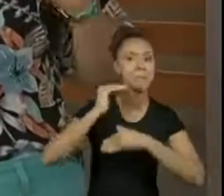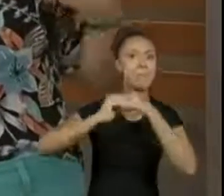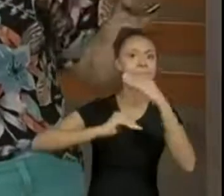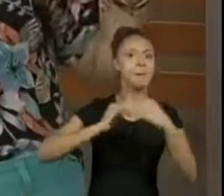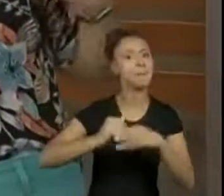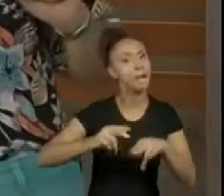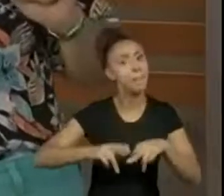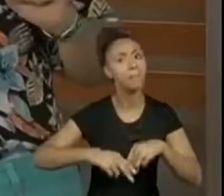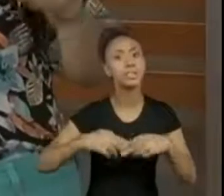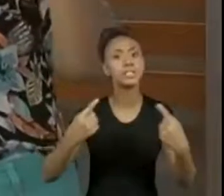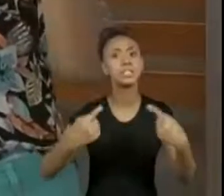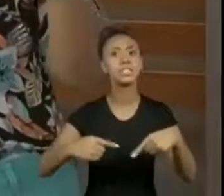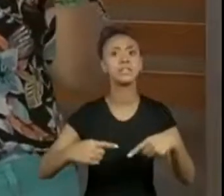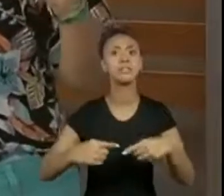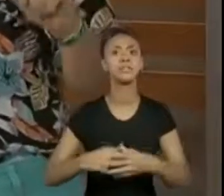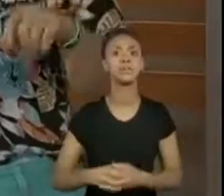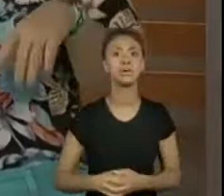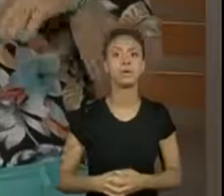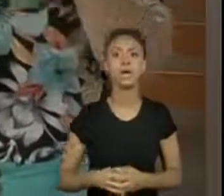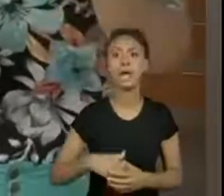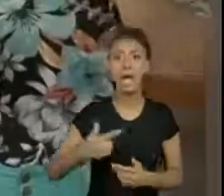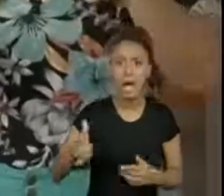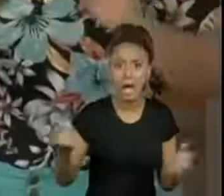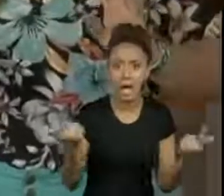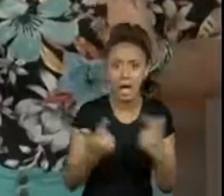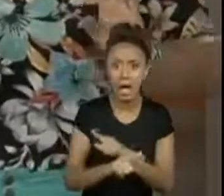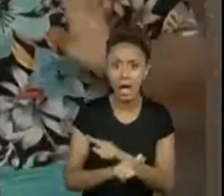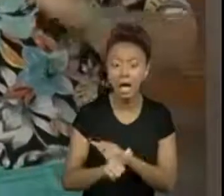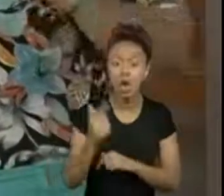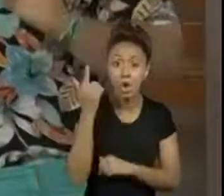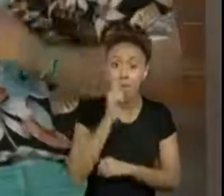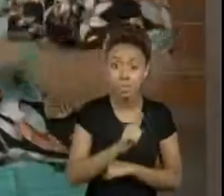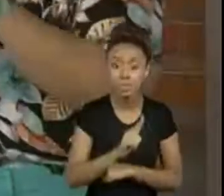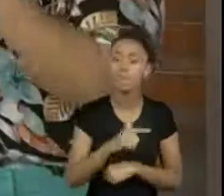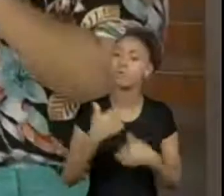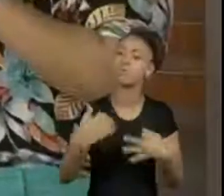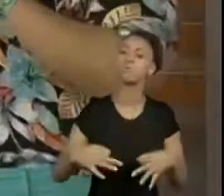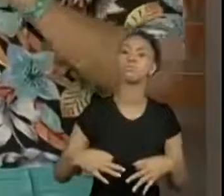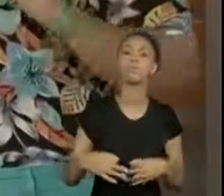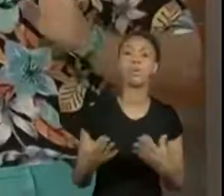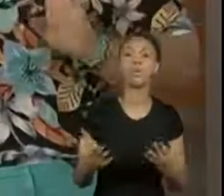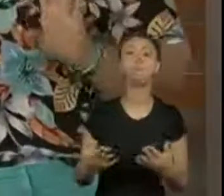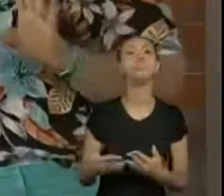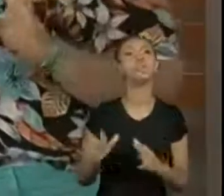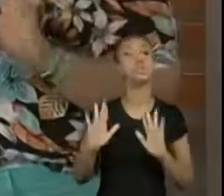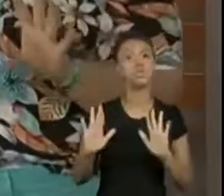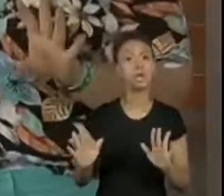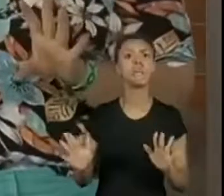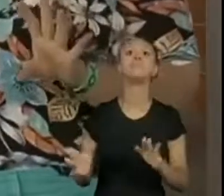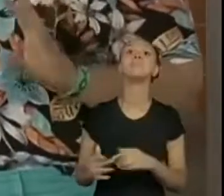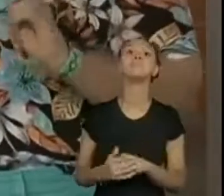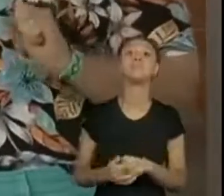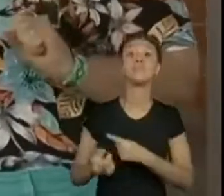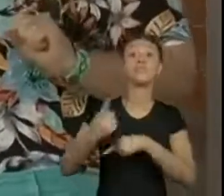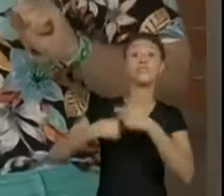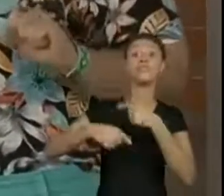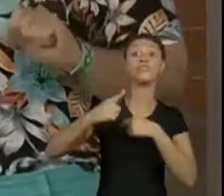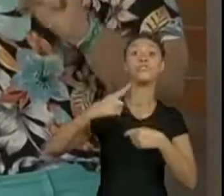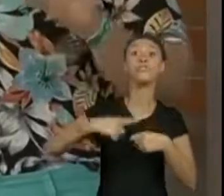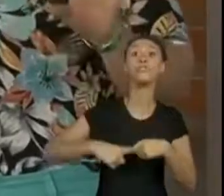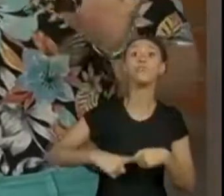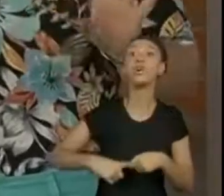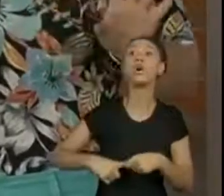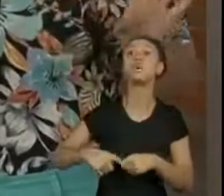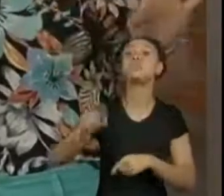chega naquele limite de já deu conta, vamos mais. Então, já que o oráculo percebeu que vocês deram conta, já pode voltar ali próximo aos que